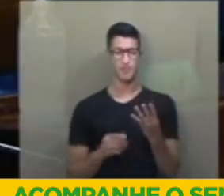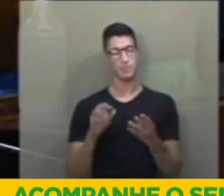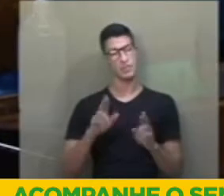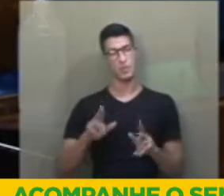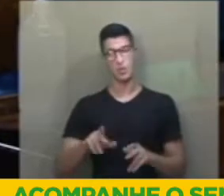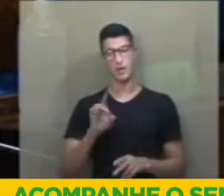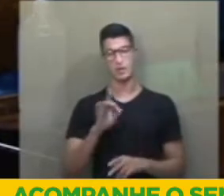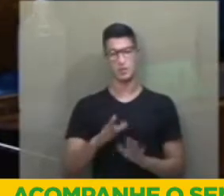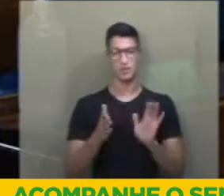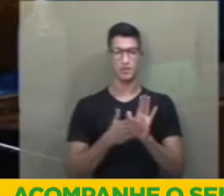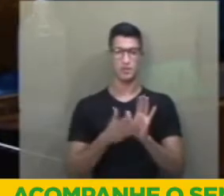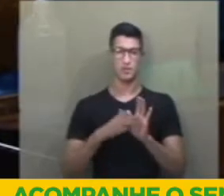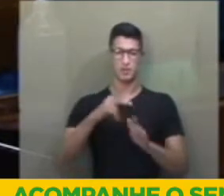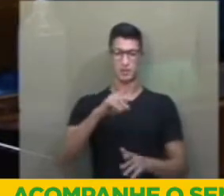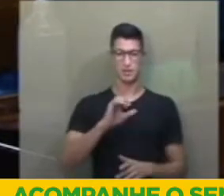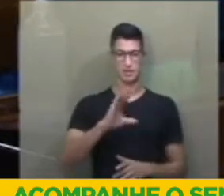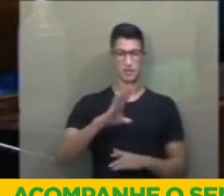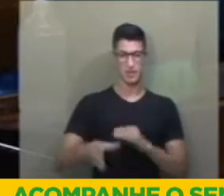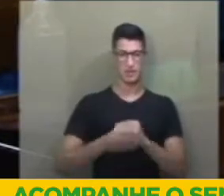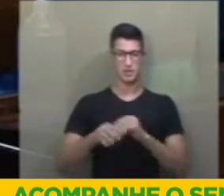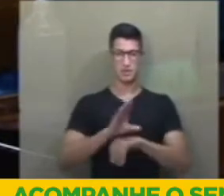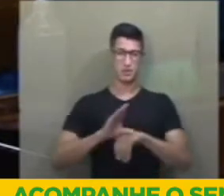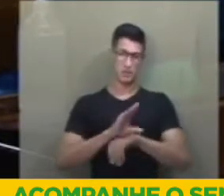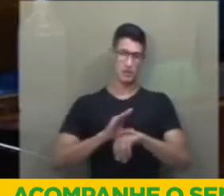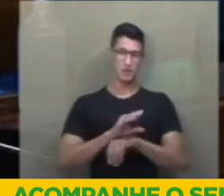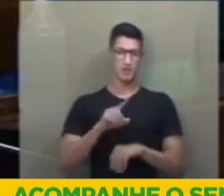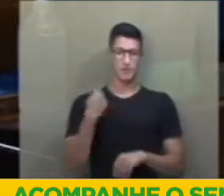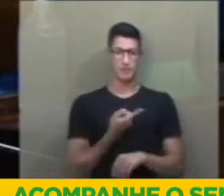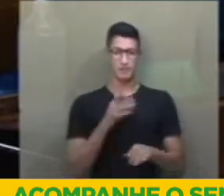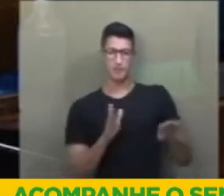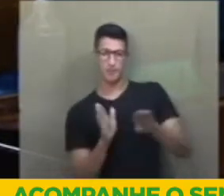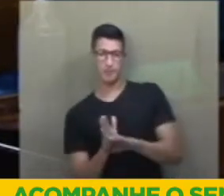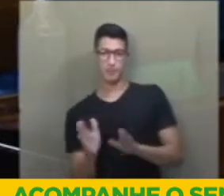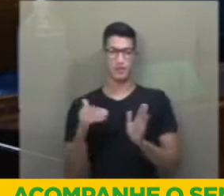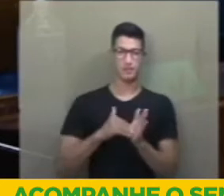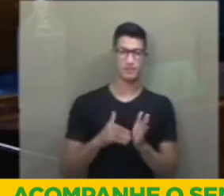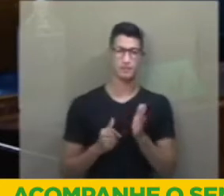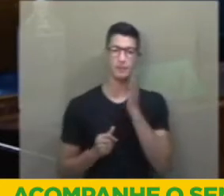apenas a proposta de emenda constitucional. Nós chegamos até